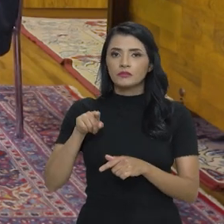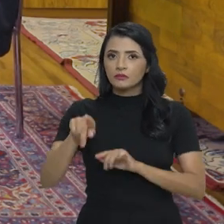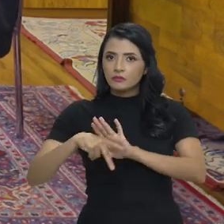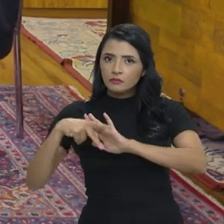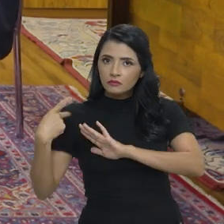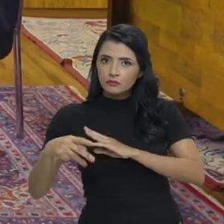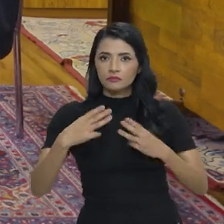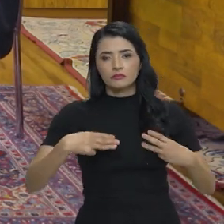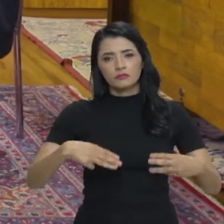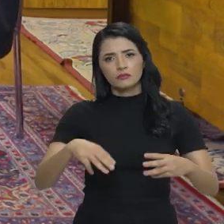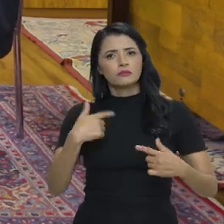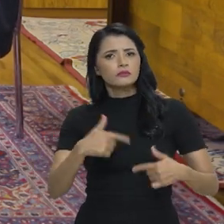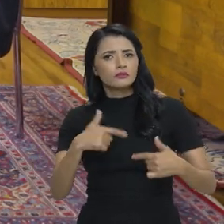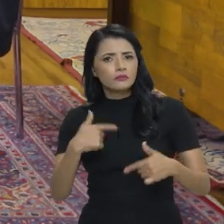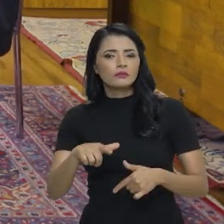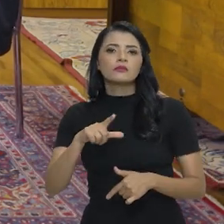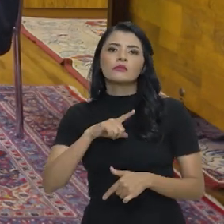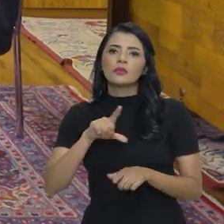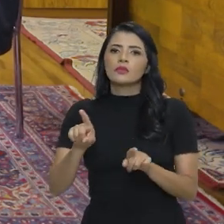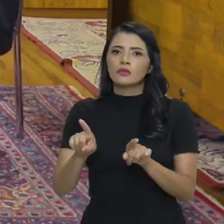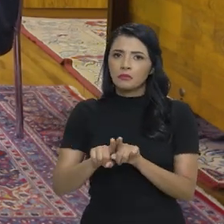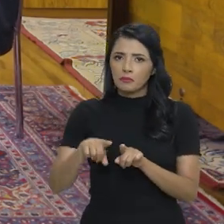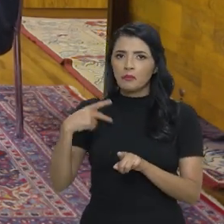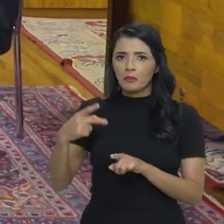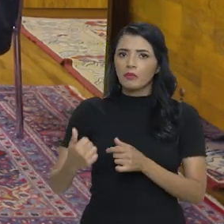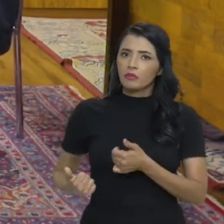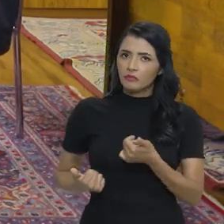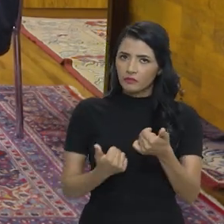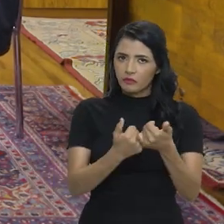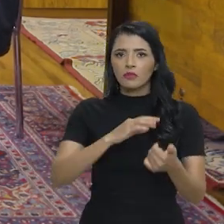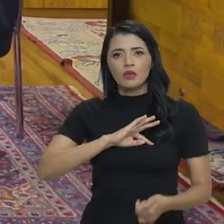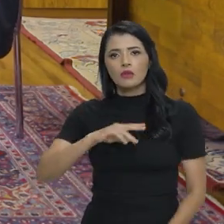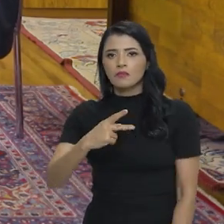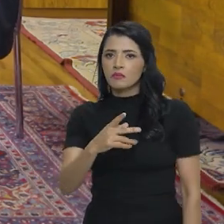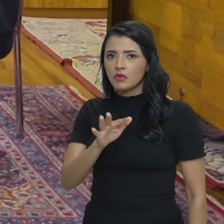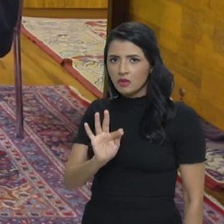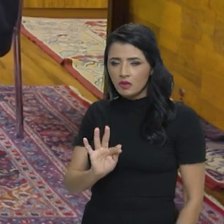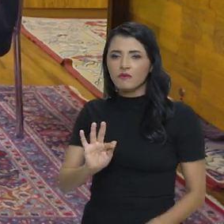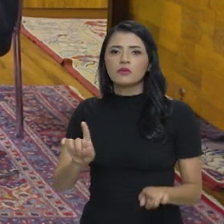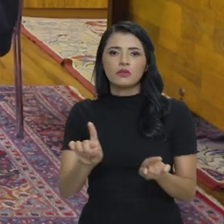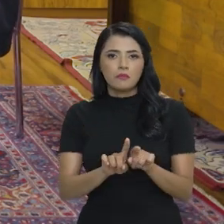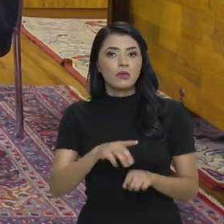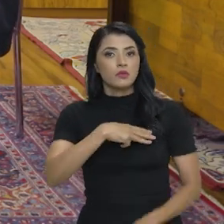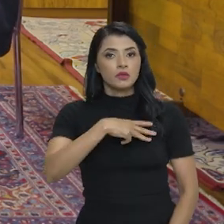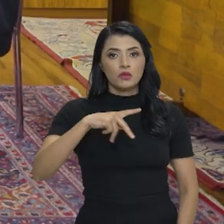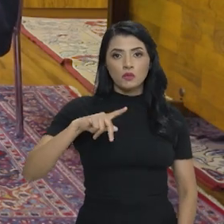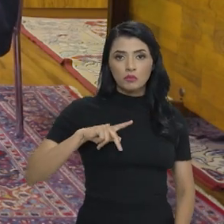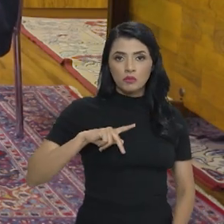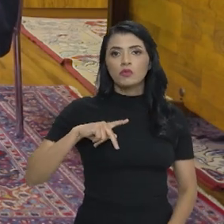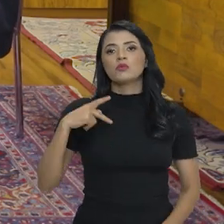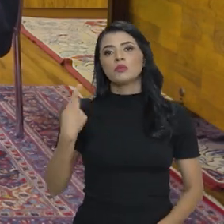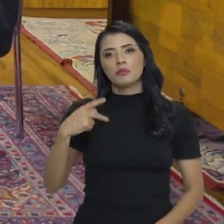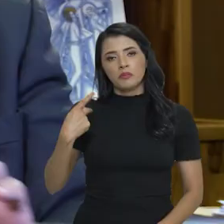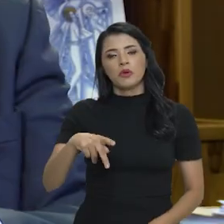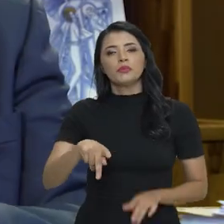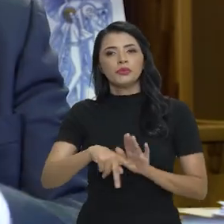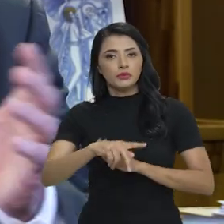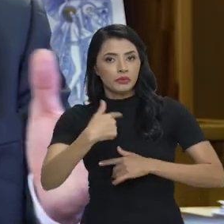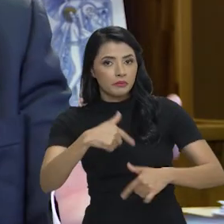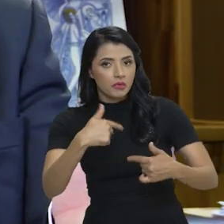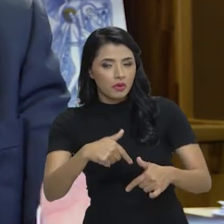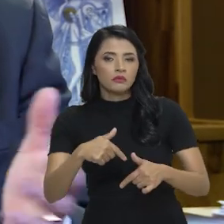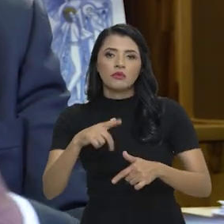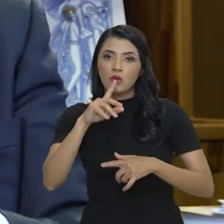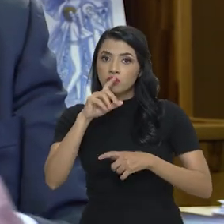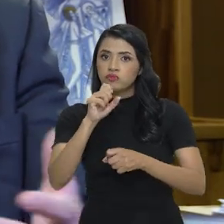a operação do Ministério do Trabalho e Emprego com o respaldo da Polícia Federal e participação do Ministério Público do Trabalho. Na verdade,